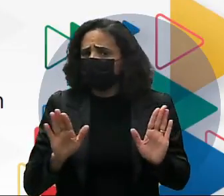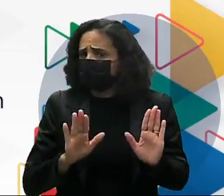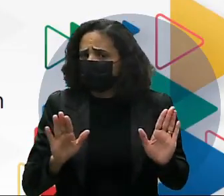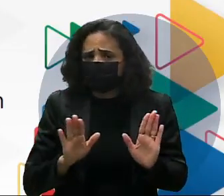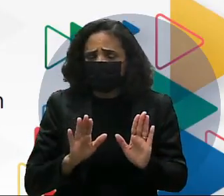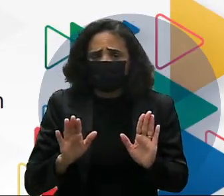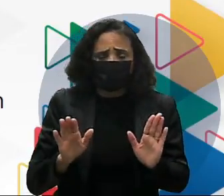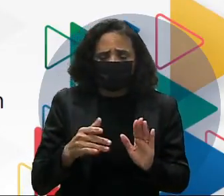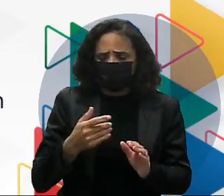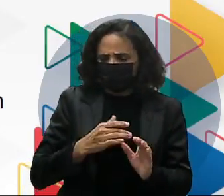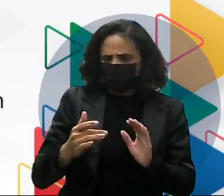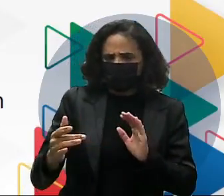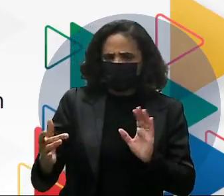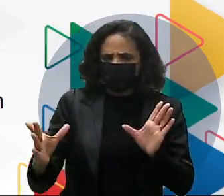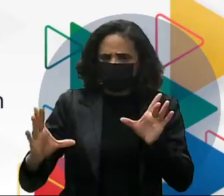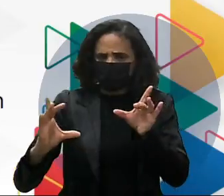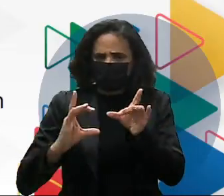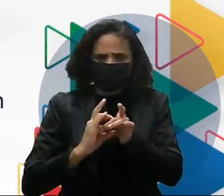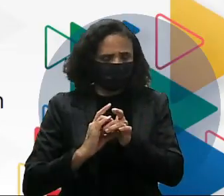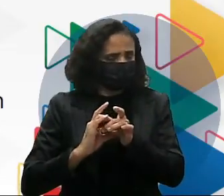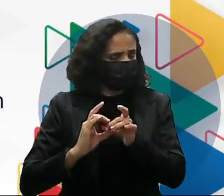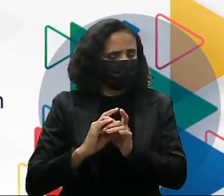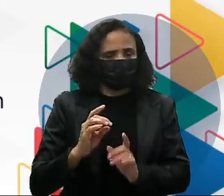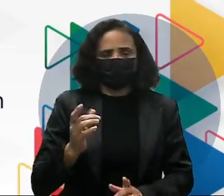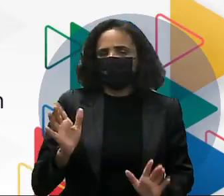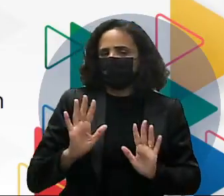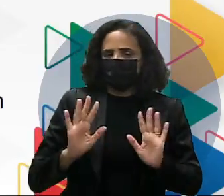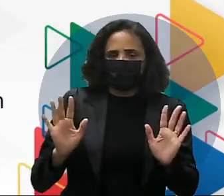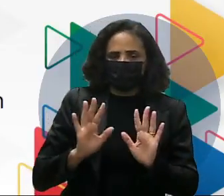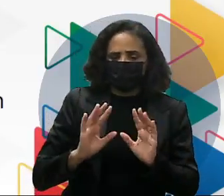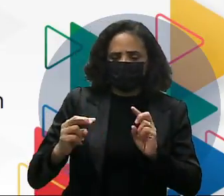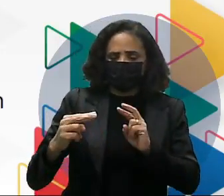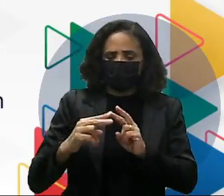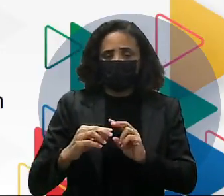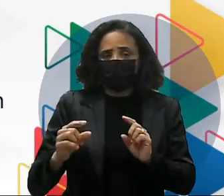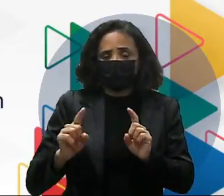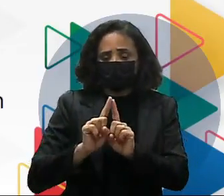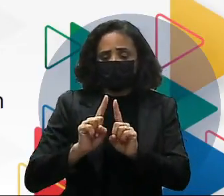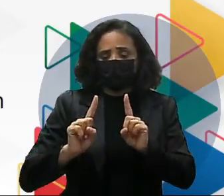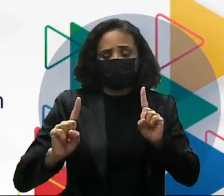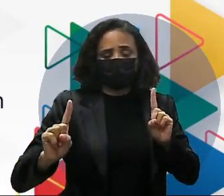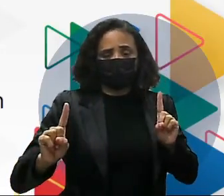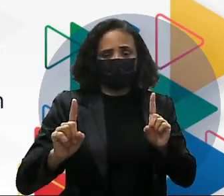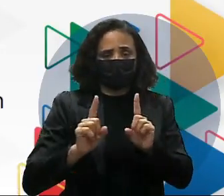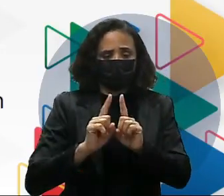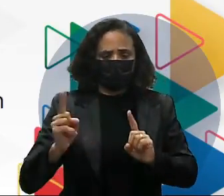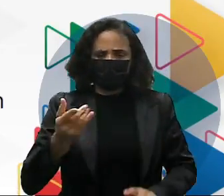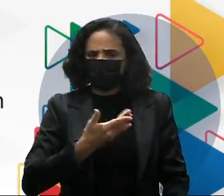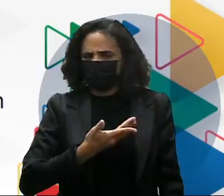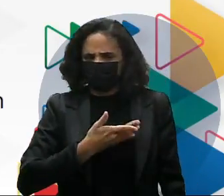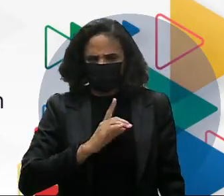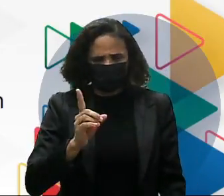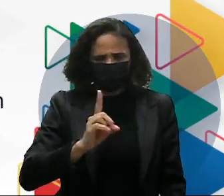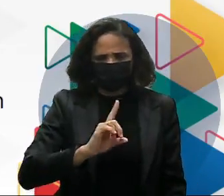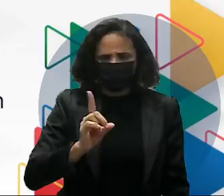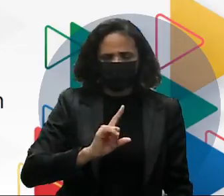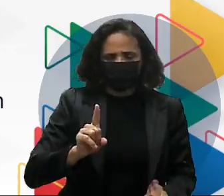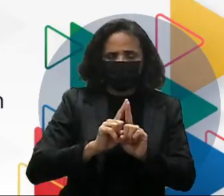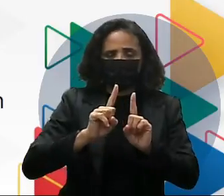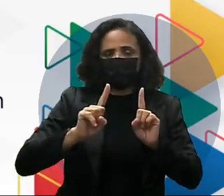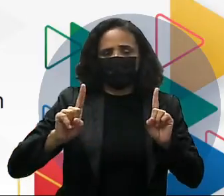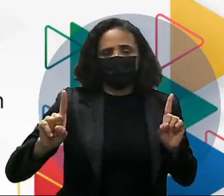interesse nenhum de manter vínculos de amizade Até porque percebe-se ali que ele não é muito amigo e tal